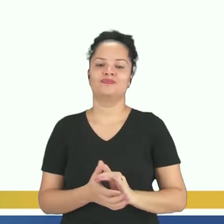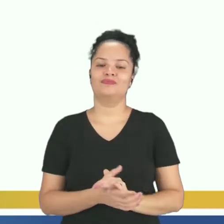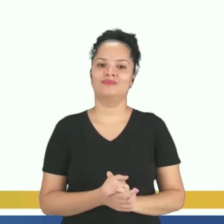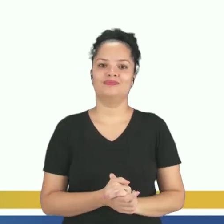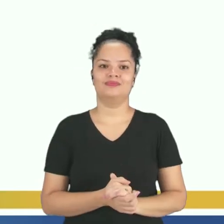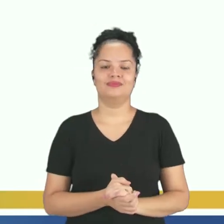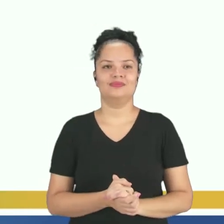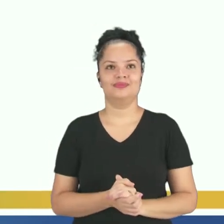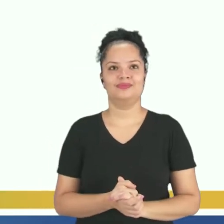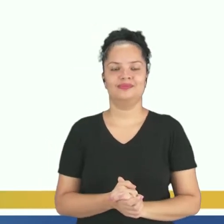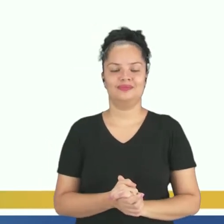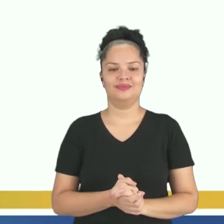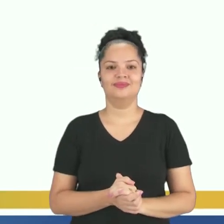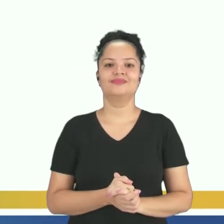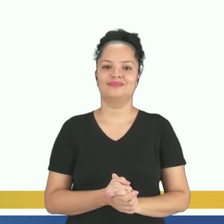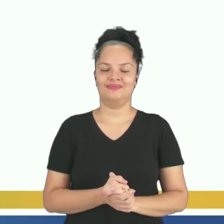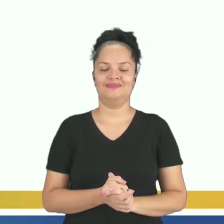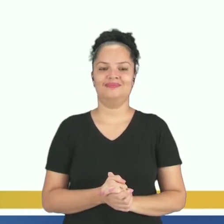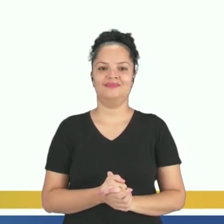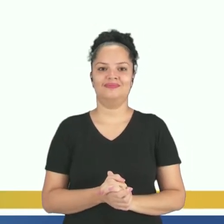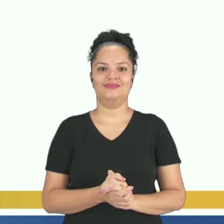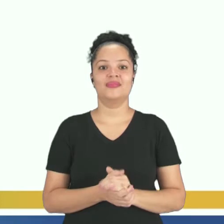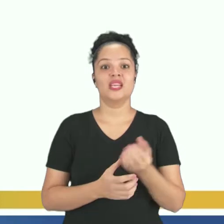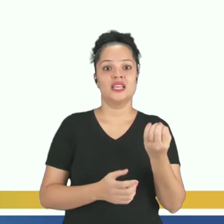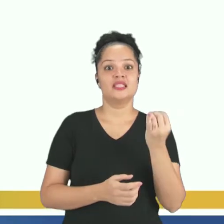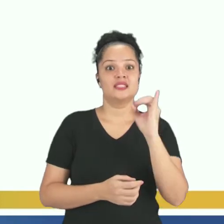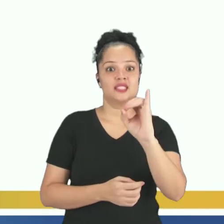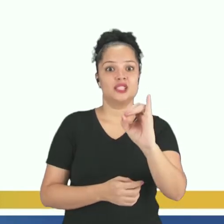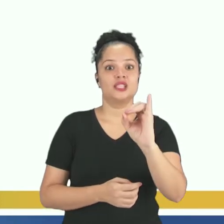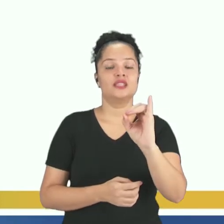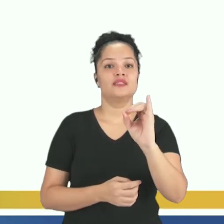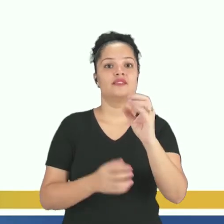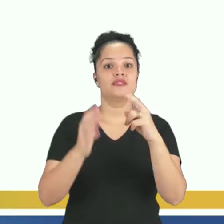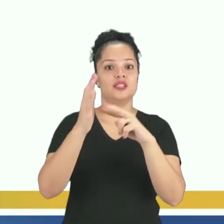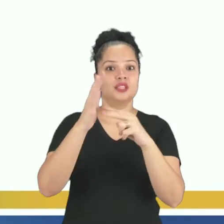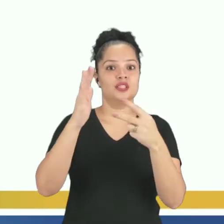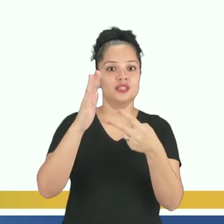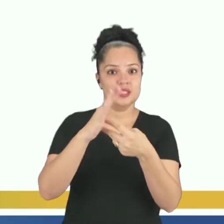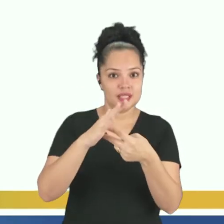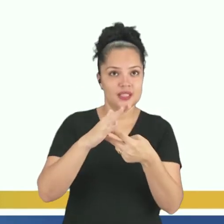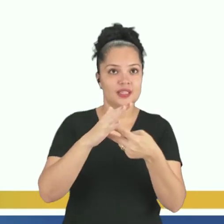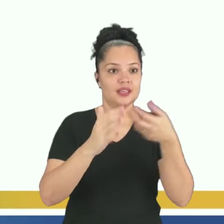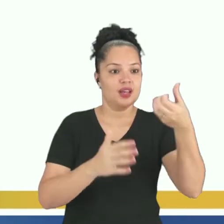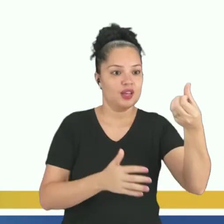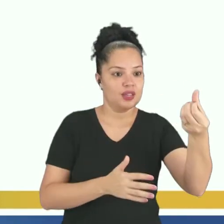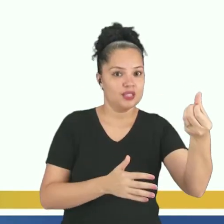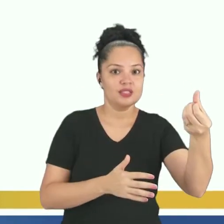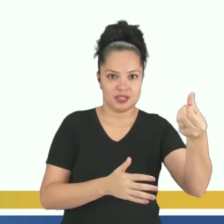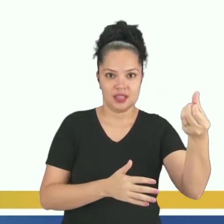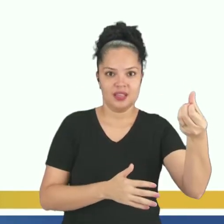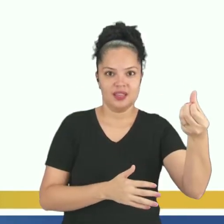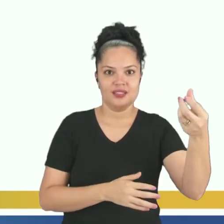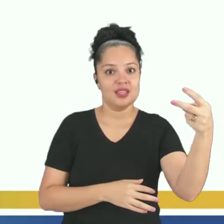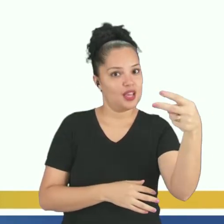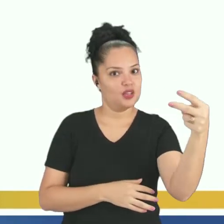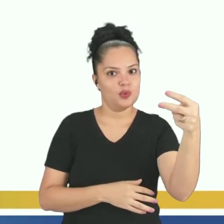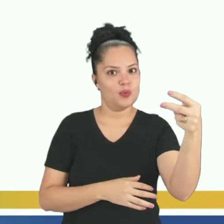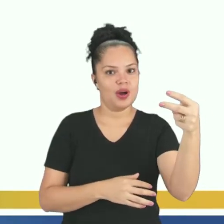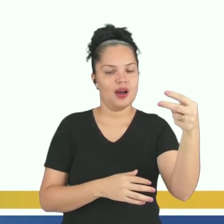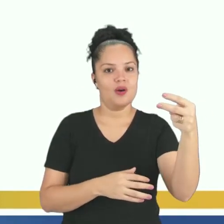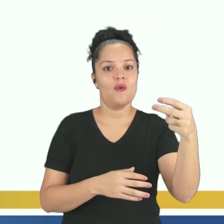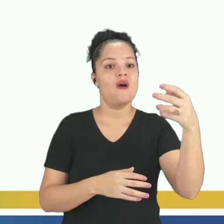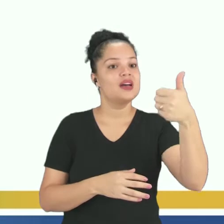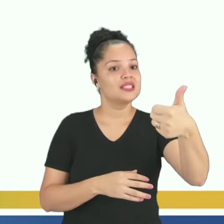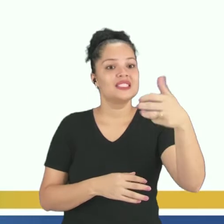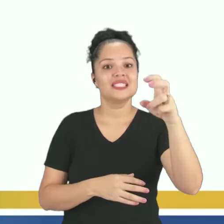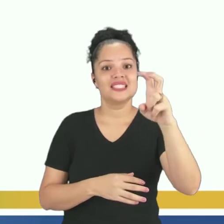6 dá 150. Isso quer dizer que cada uma dessas seis partes tem um volume de 150